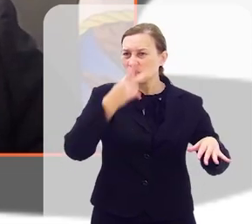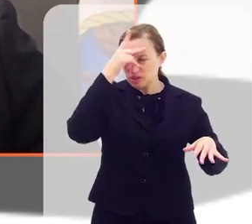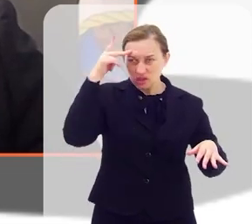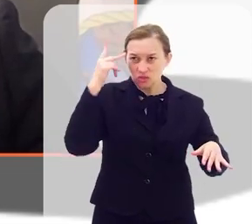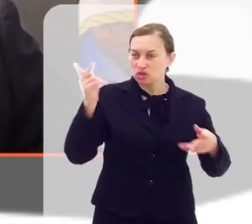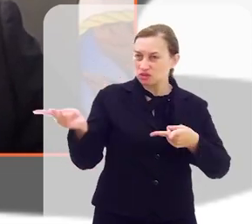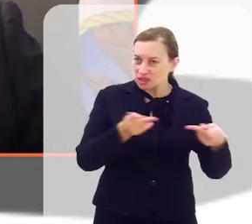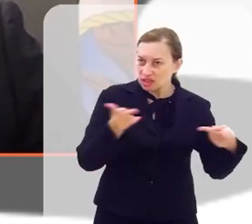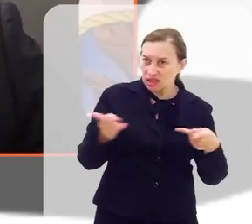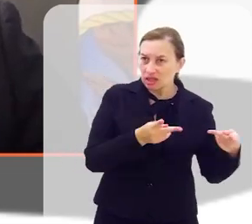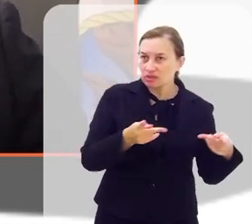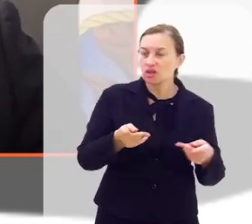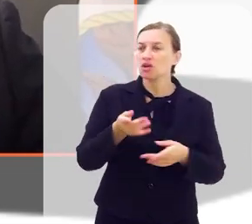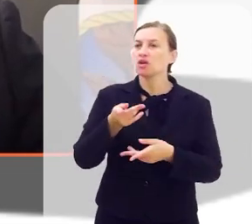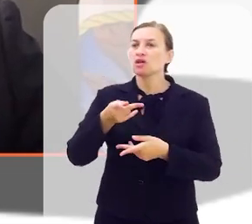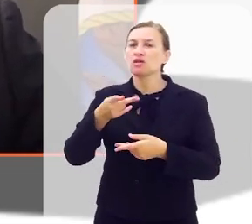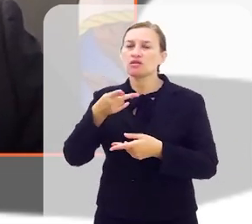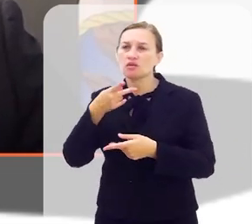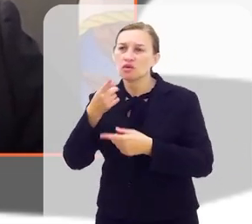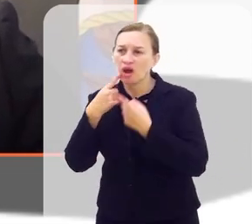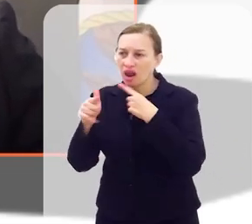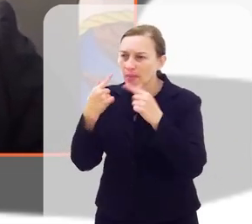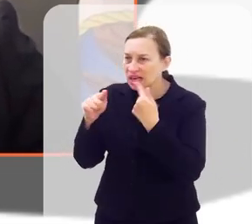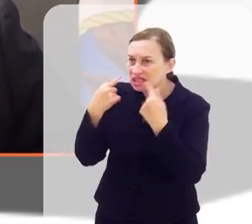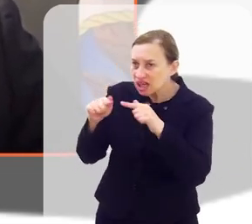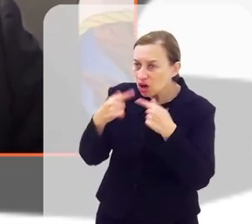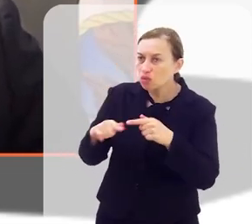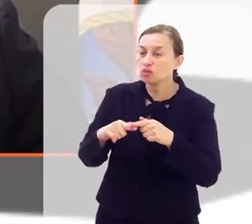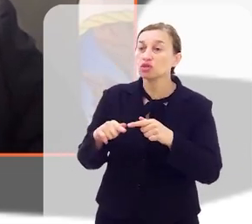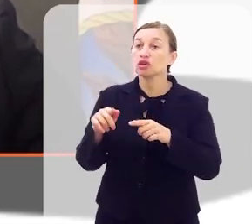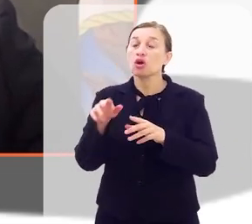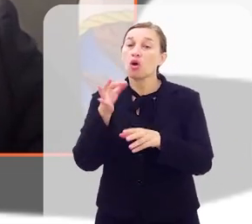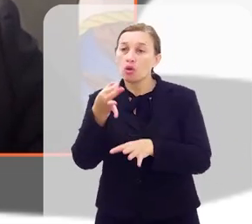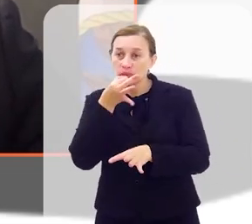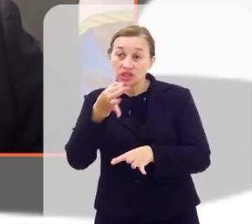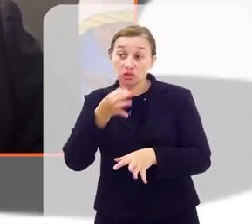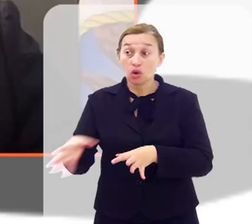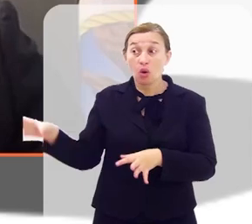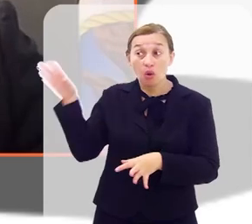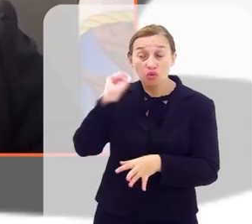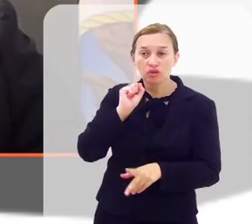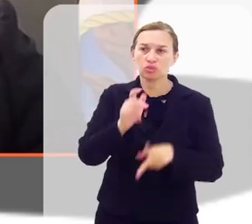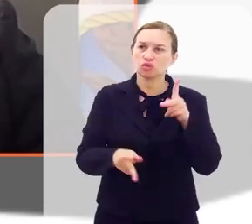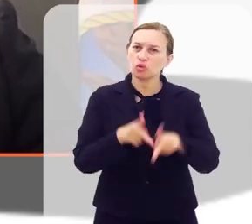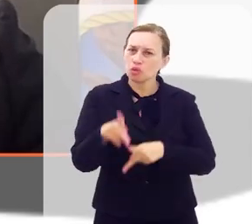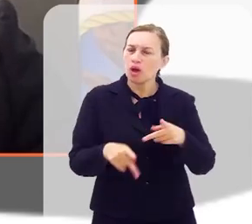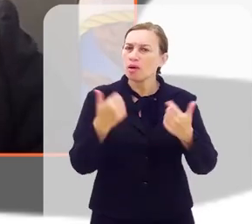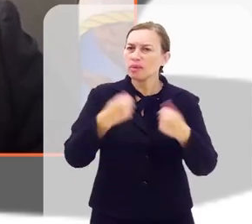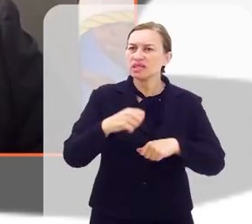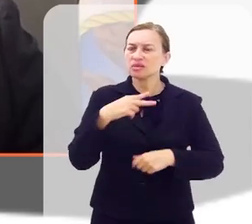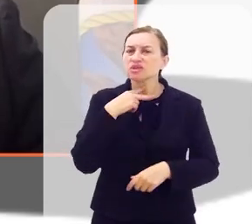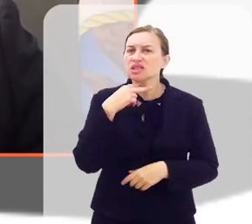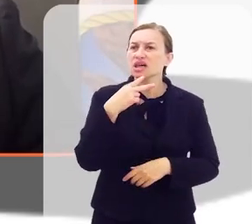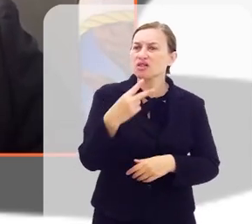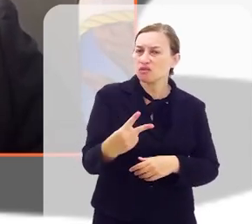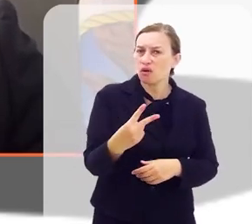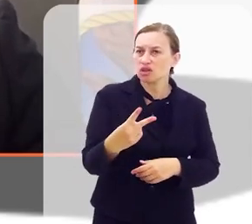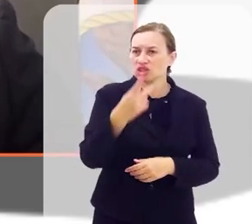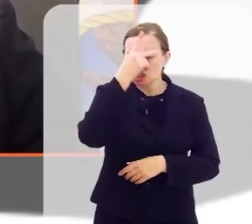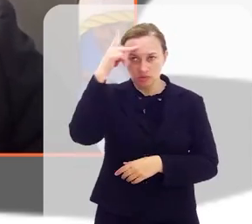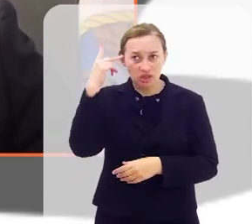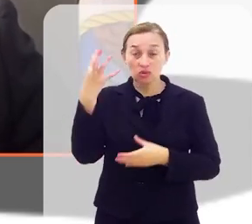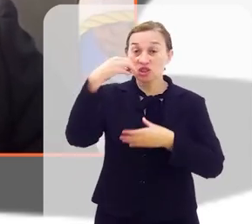E aqui são questionamentos, são sugestões. Então, nós ouvimos a população, nós precisamos ser a voz das